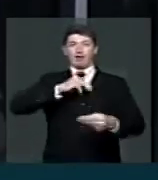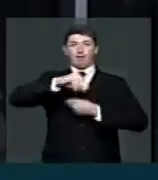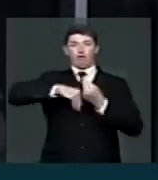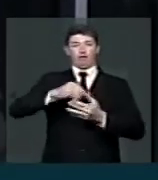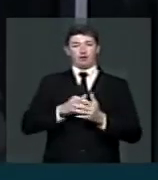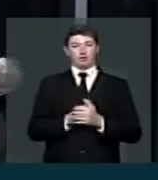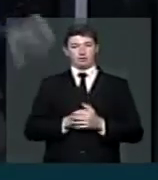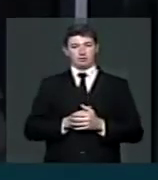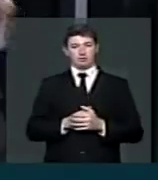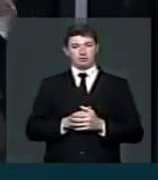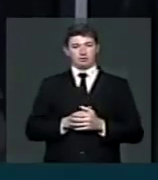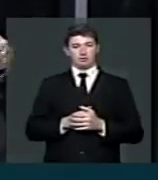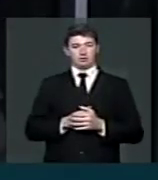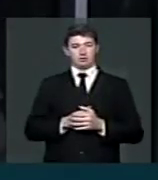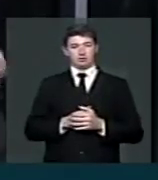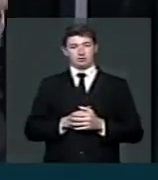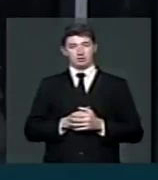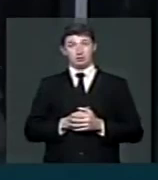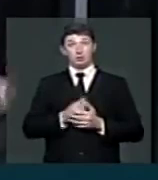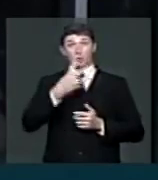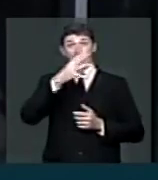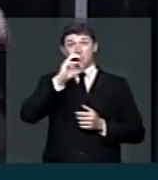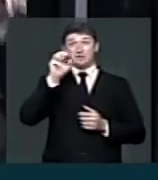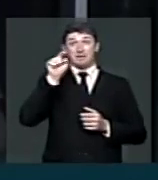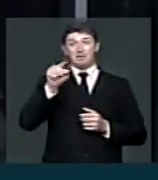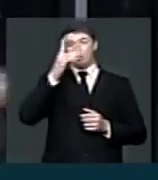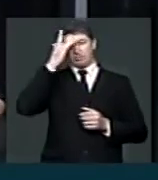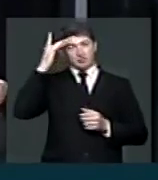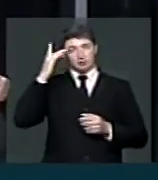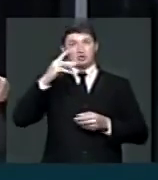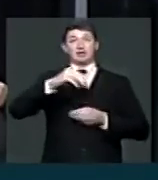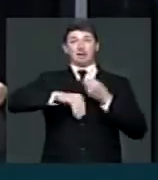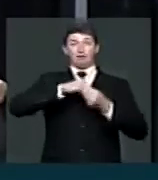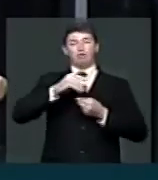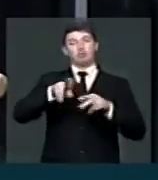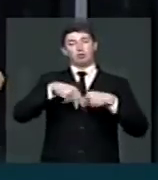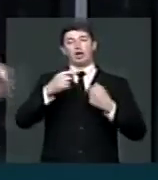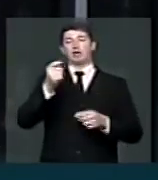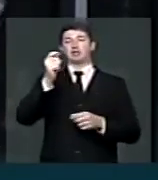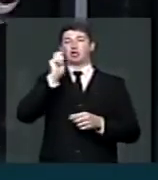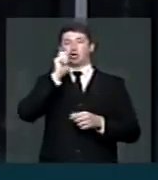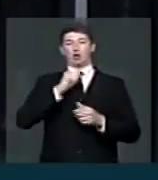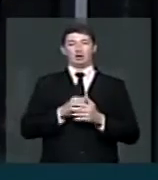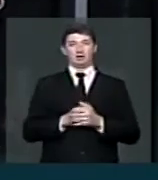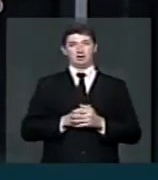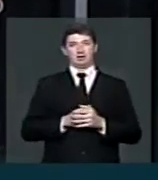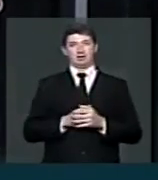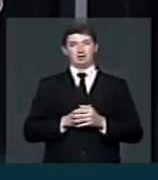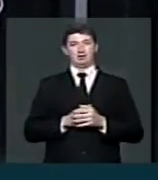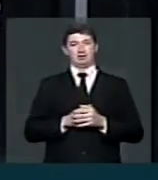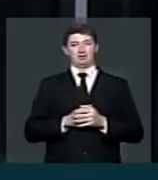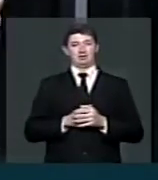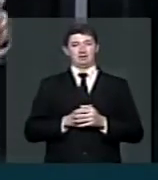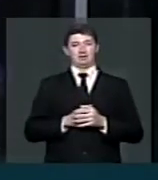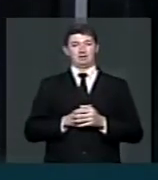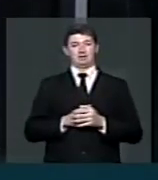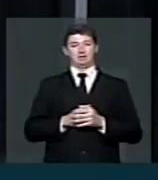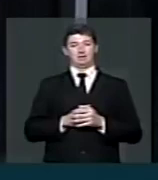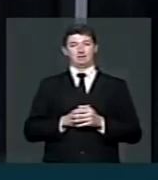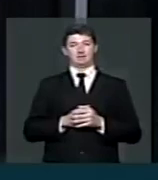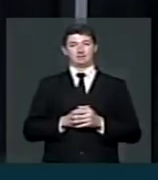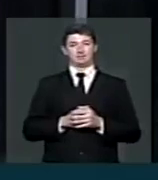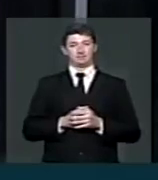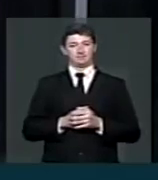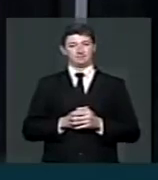Porquanto tem mais de 400 mil pessoas no Brasil presos. E um dos motivos é a droga.